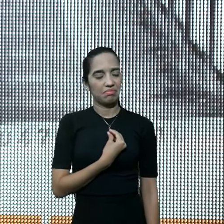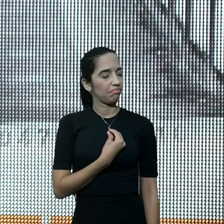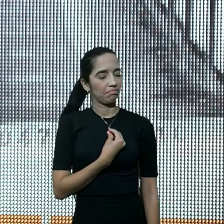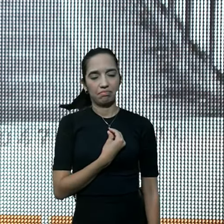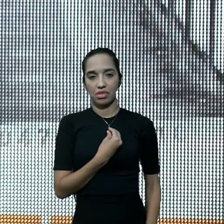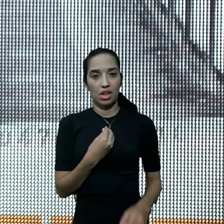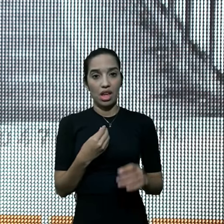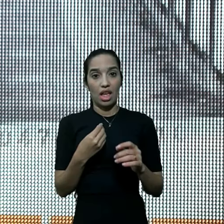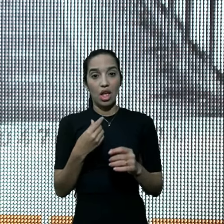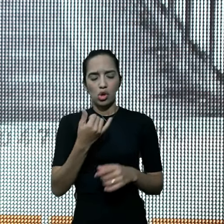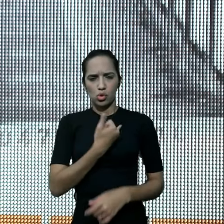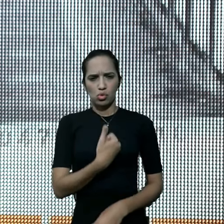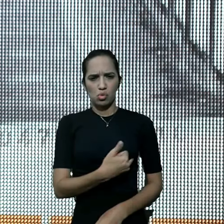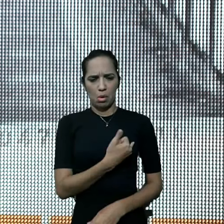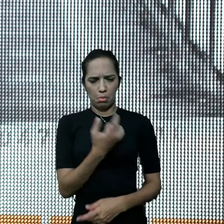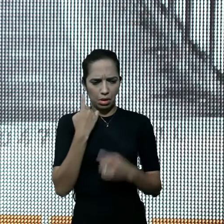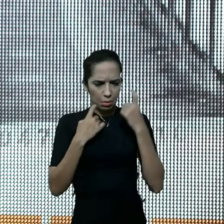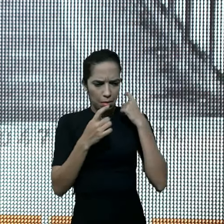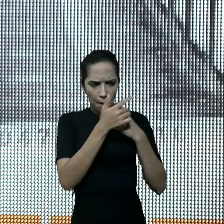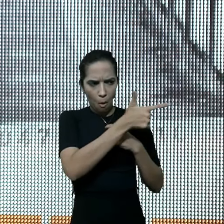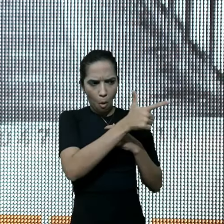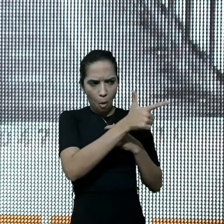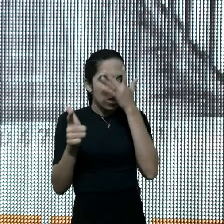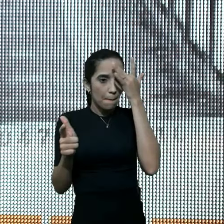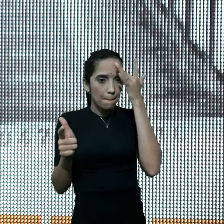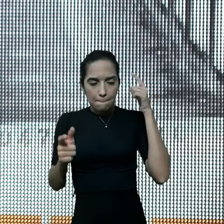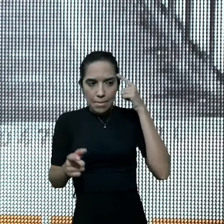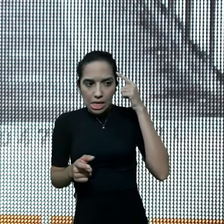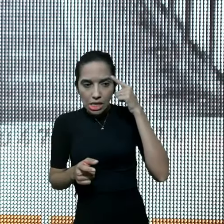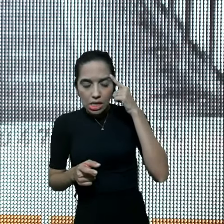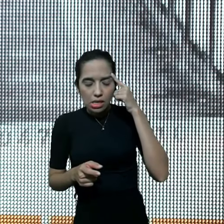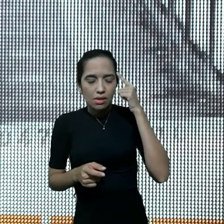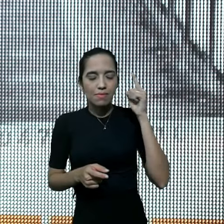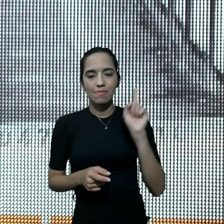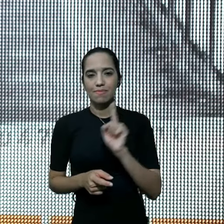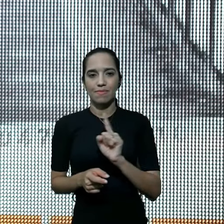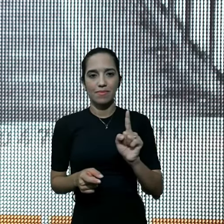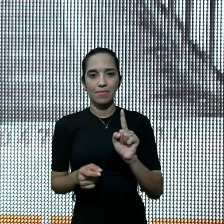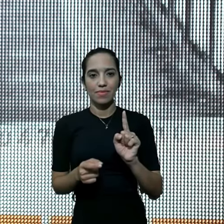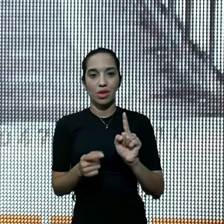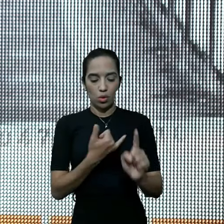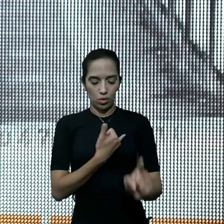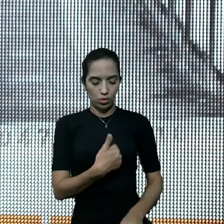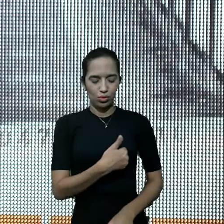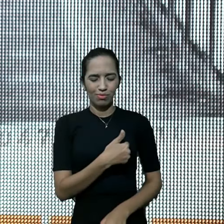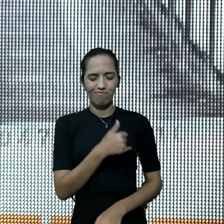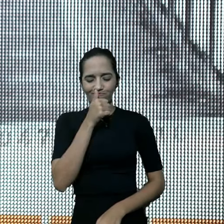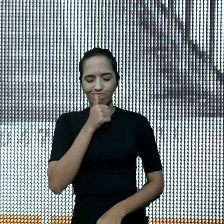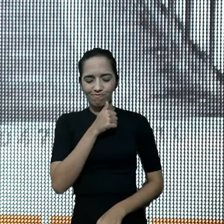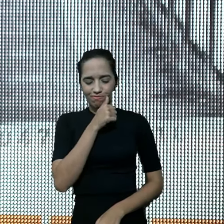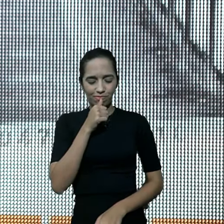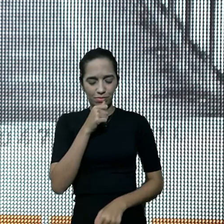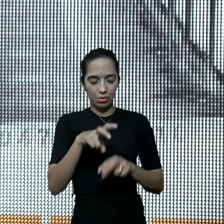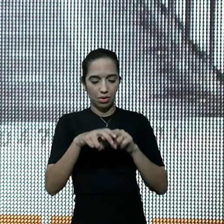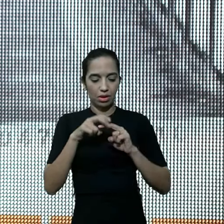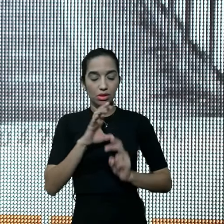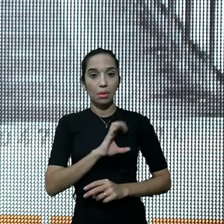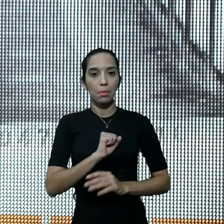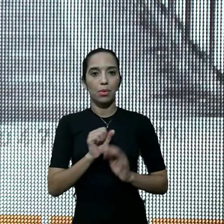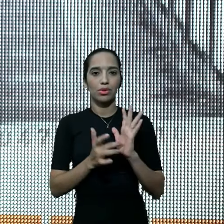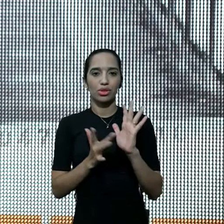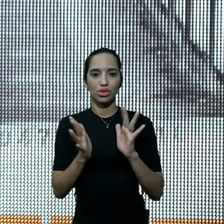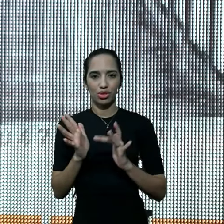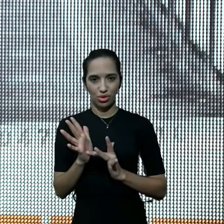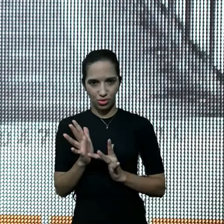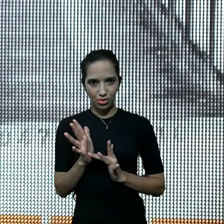estava preocupado, com a sua própria reputação, João, correu risco, por amor a Jesus, ele abandonou, a